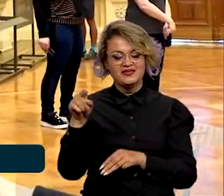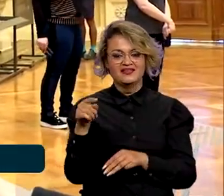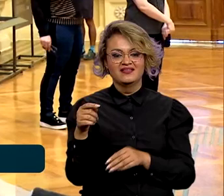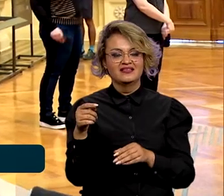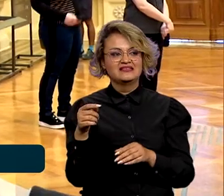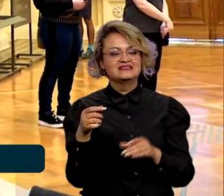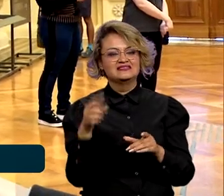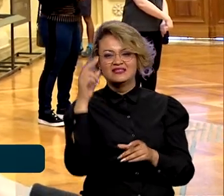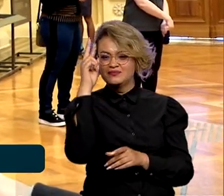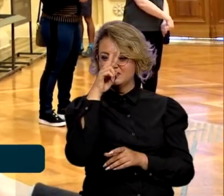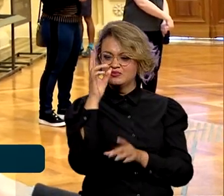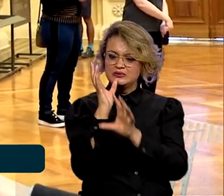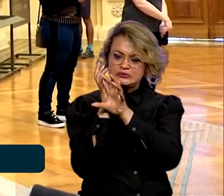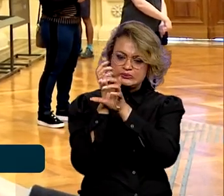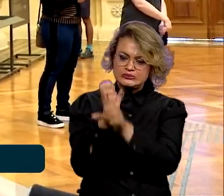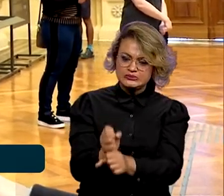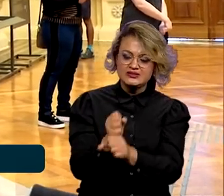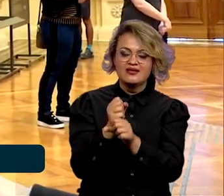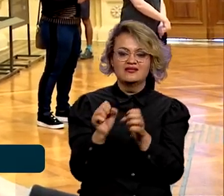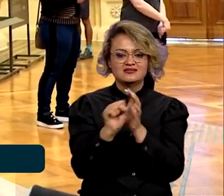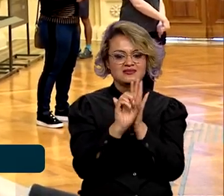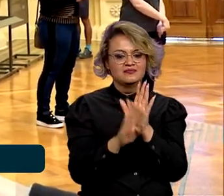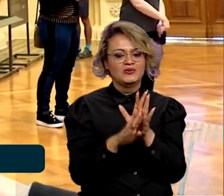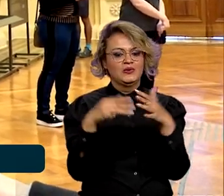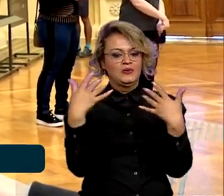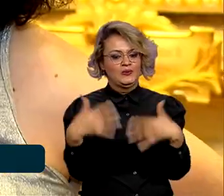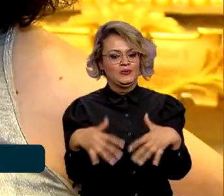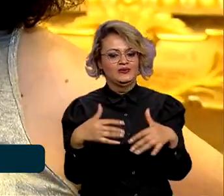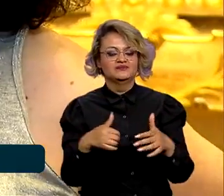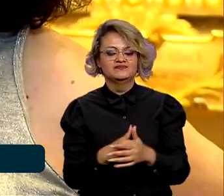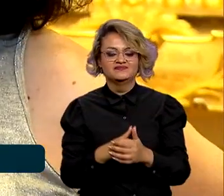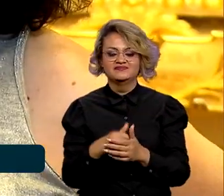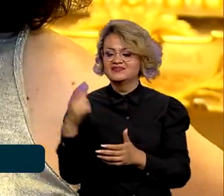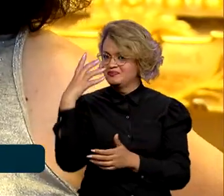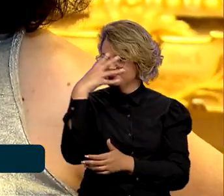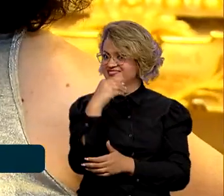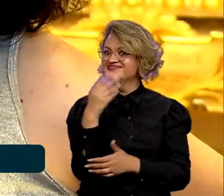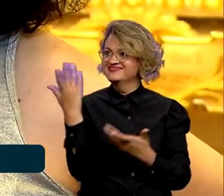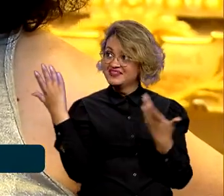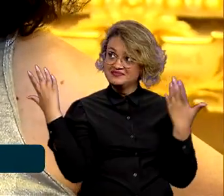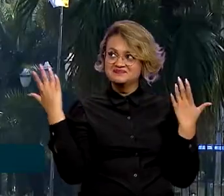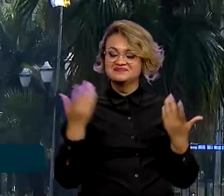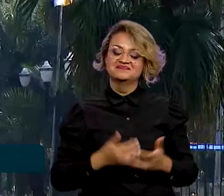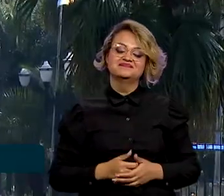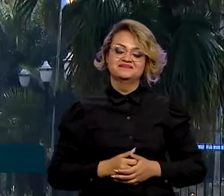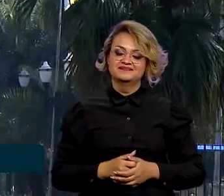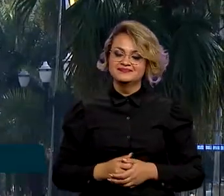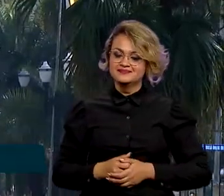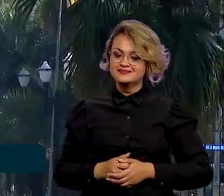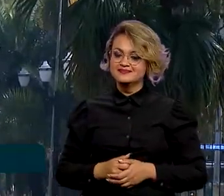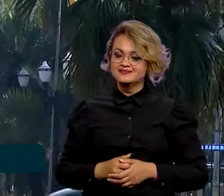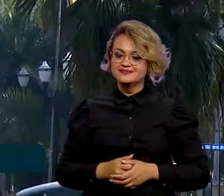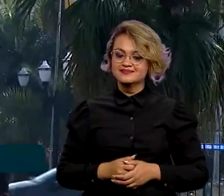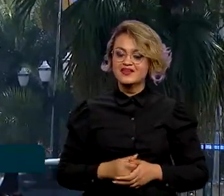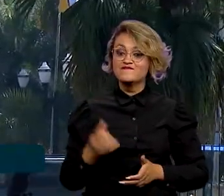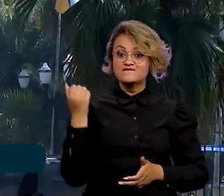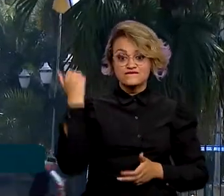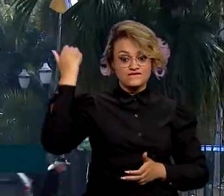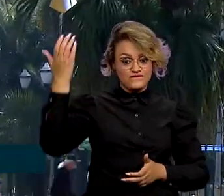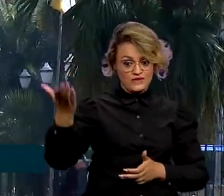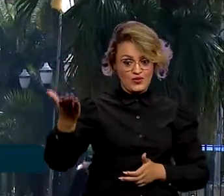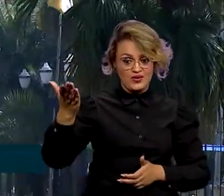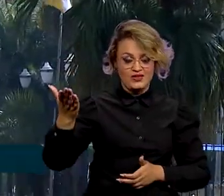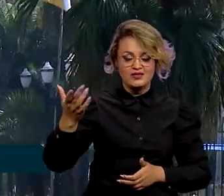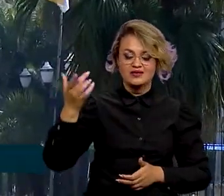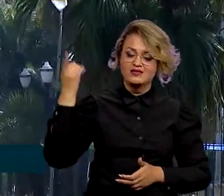carga simbólica muito intensa, assim. Então tá muito bonito depois da reforma. Do lado de fora,